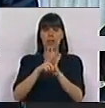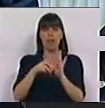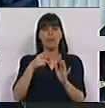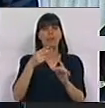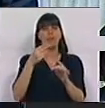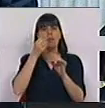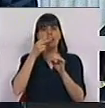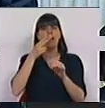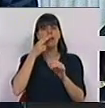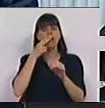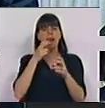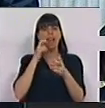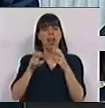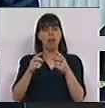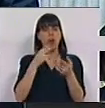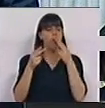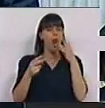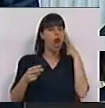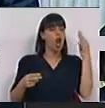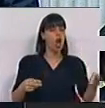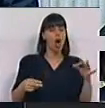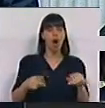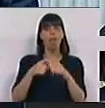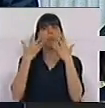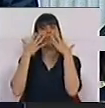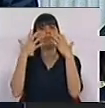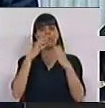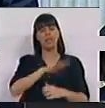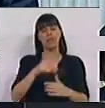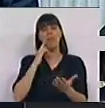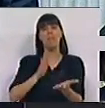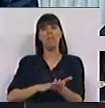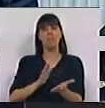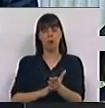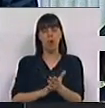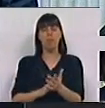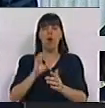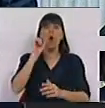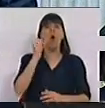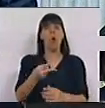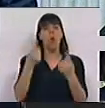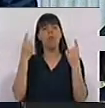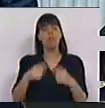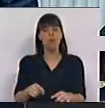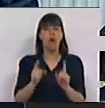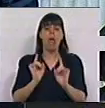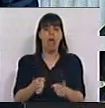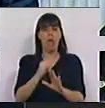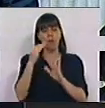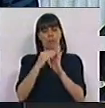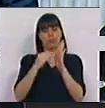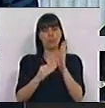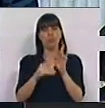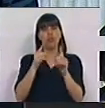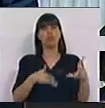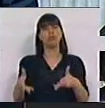eletrónico ou dito tabaco normal decorre de alguma evidência científica demonstrada ou se apenas foi assim considerada por se